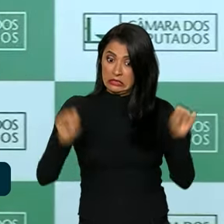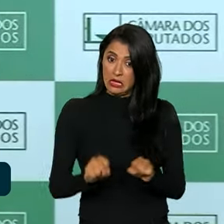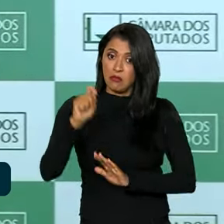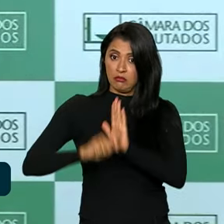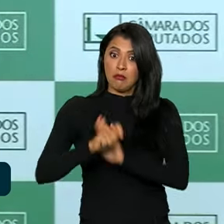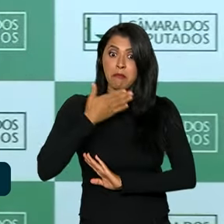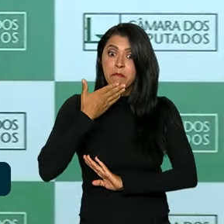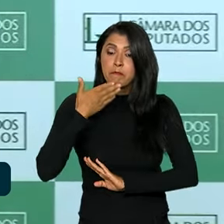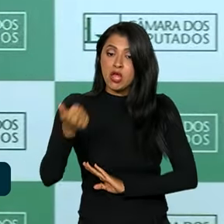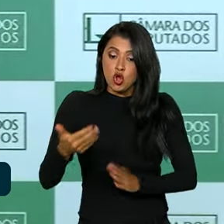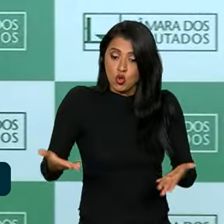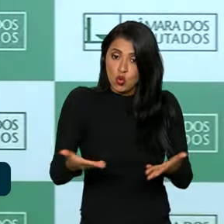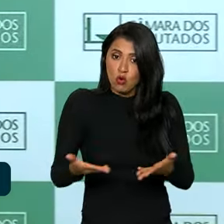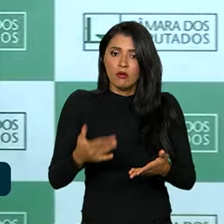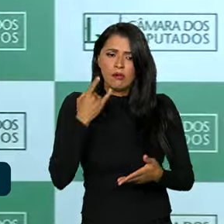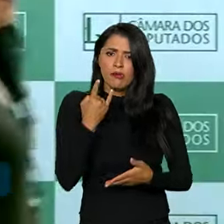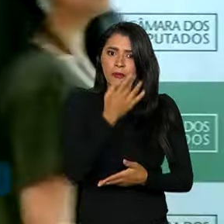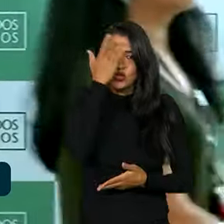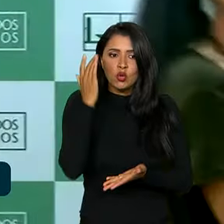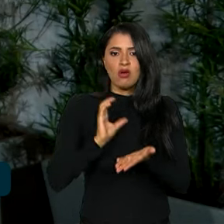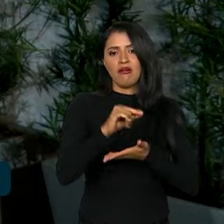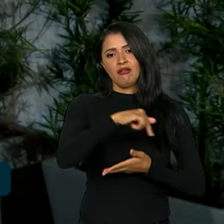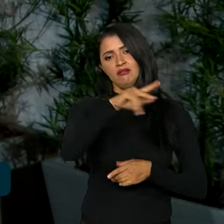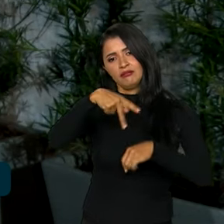mais moderno e mais atrativo para quem quer investir no país.